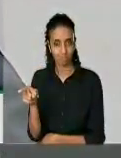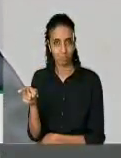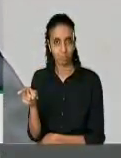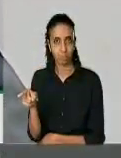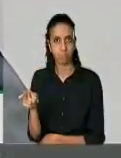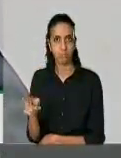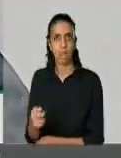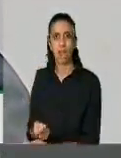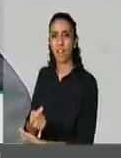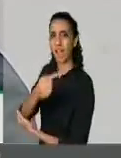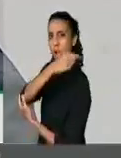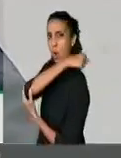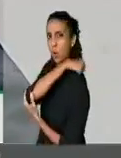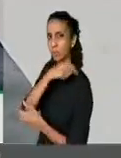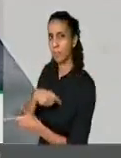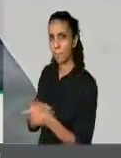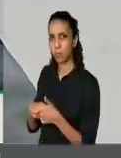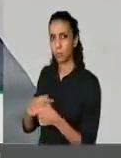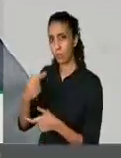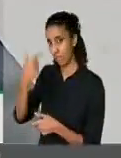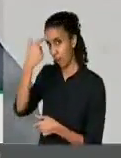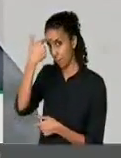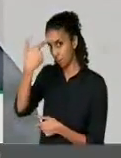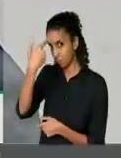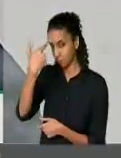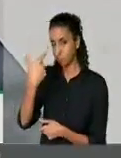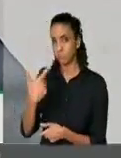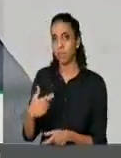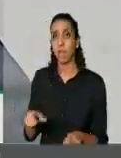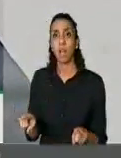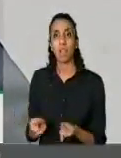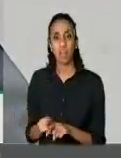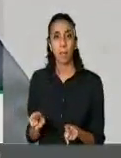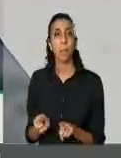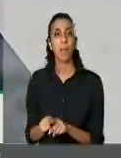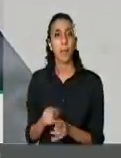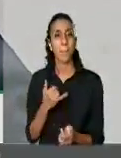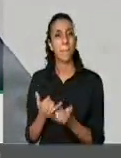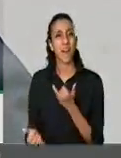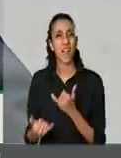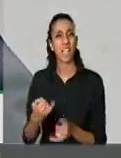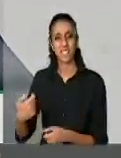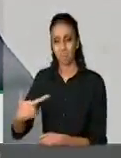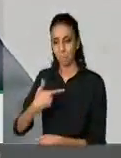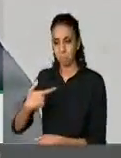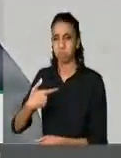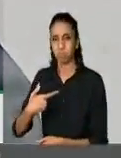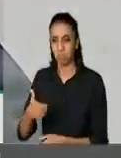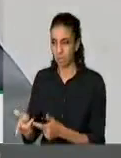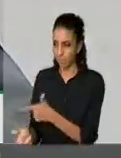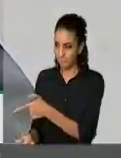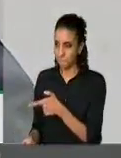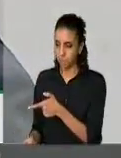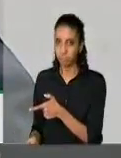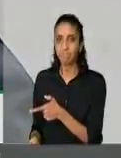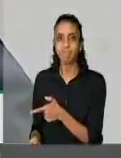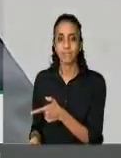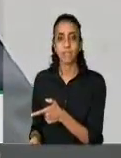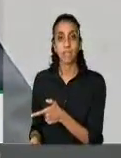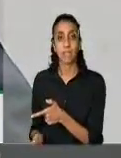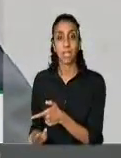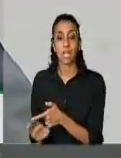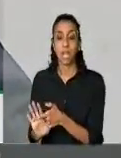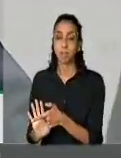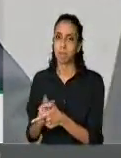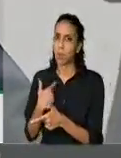costas, na cabeça e com sinais de serem tiros a queima-roupa. Eu não quero antecipar julgamento, porque eu